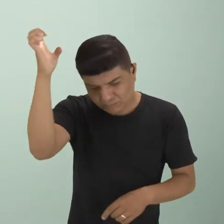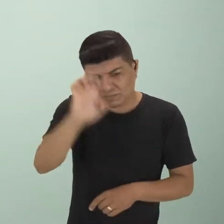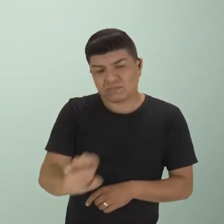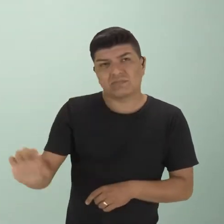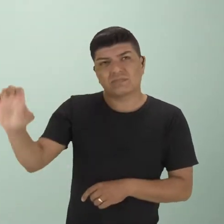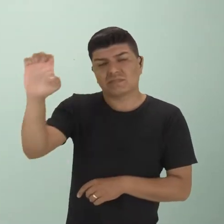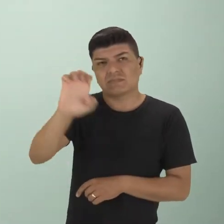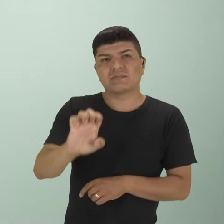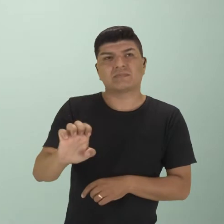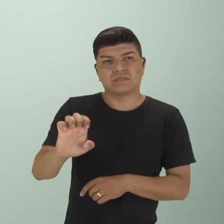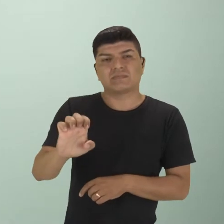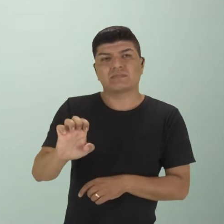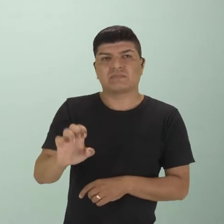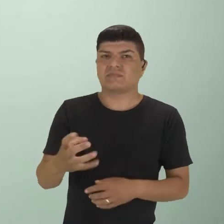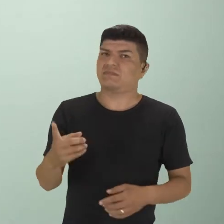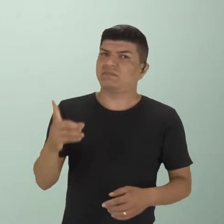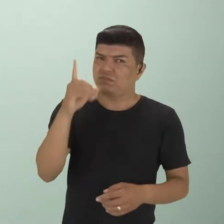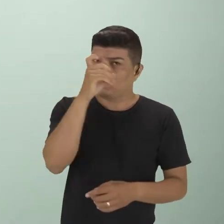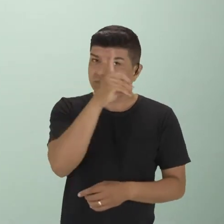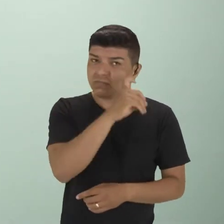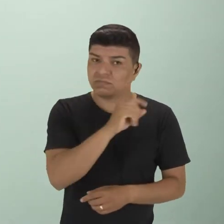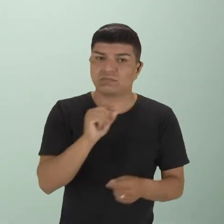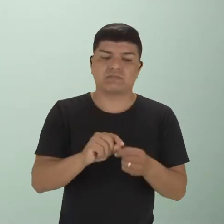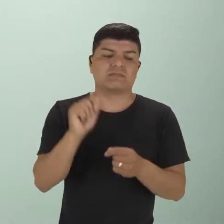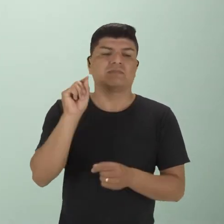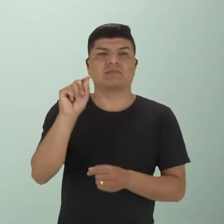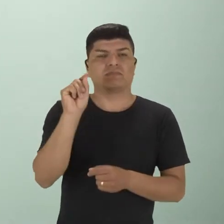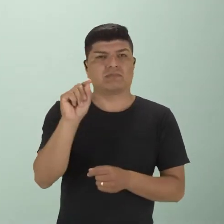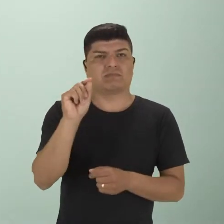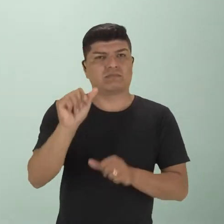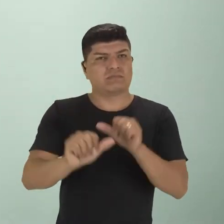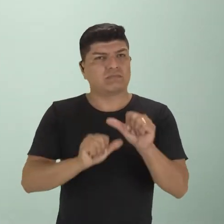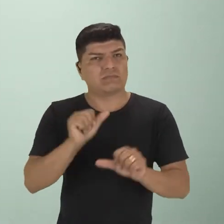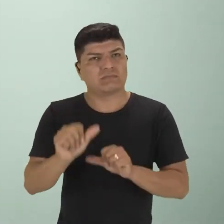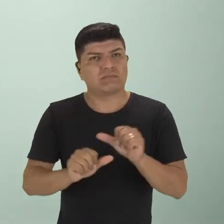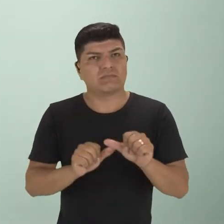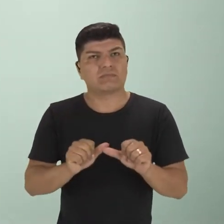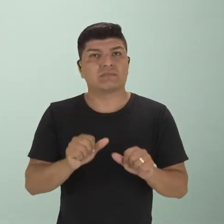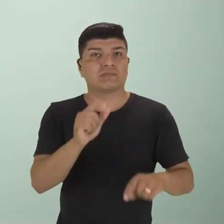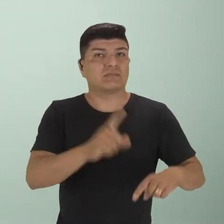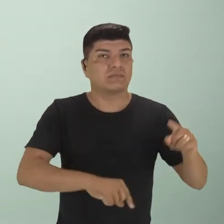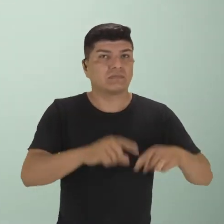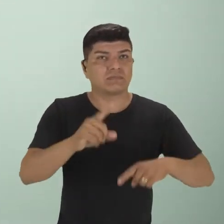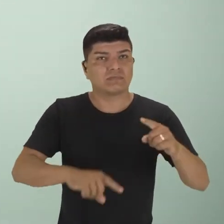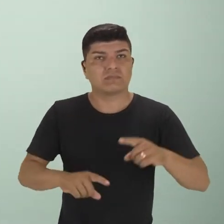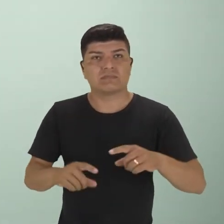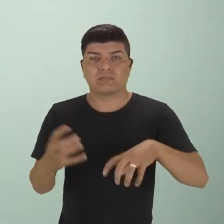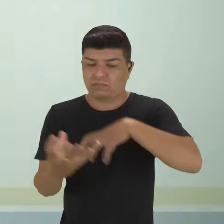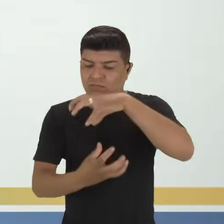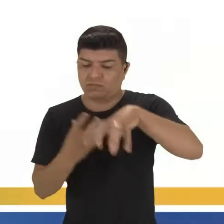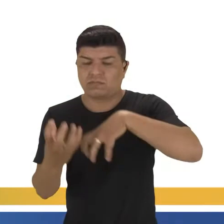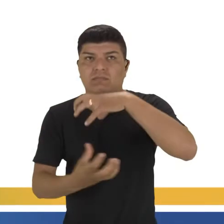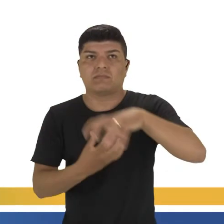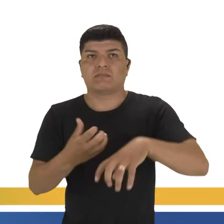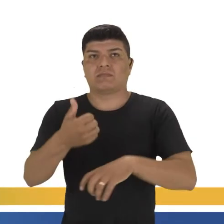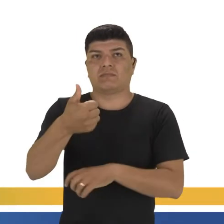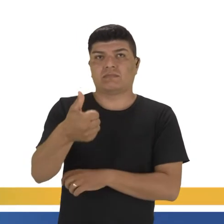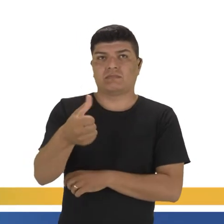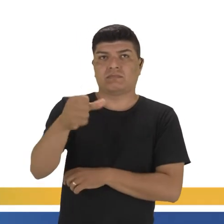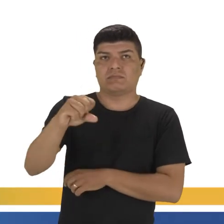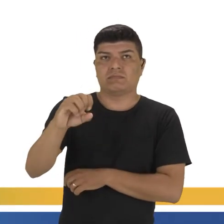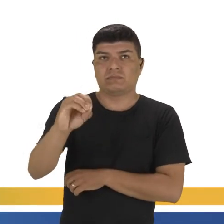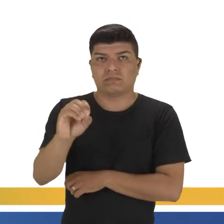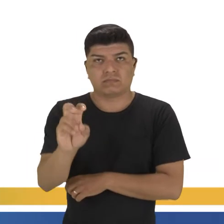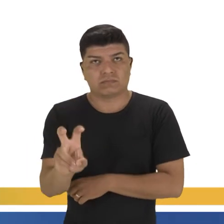europeus. Isso era um absurdo. Olha o que ele faz. Mudando aí nosso material. Essa revolução de 1905,